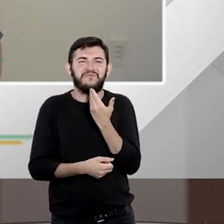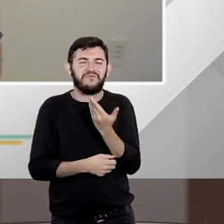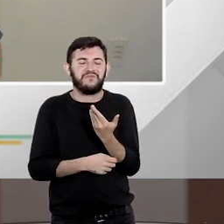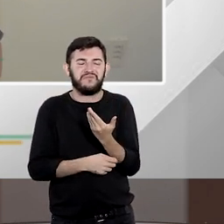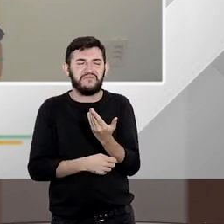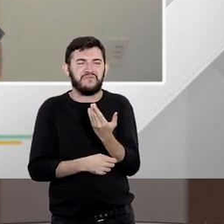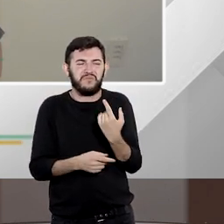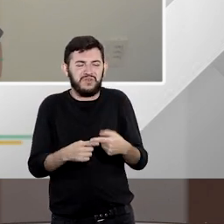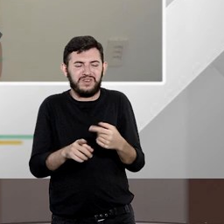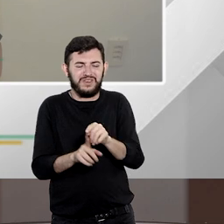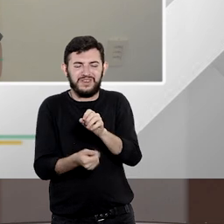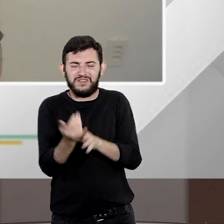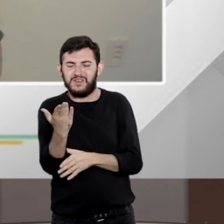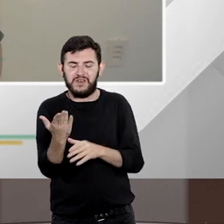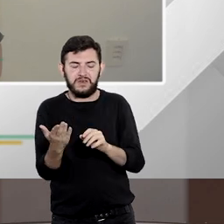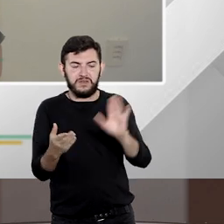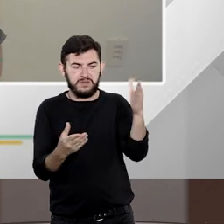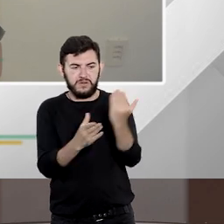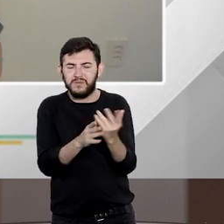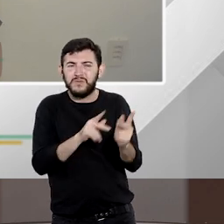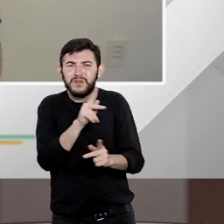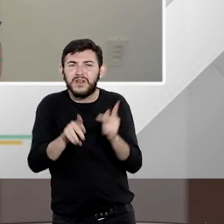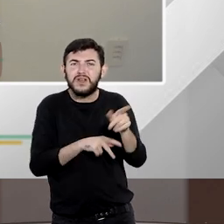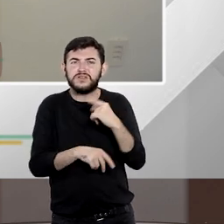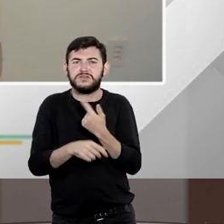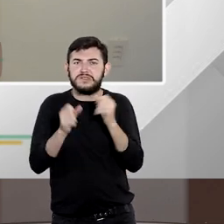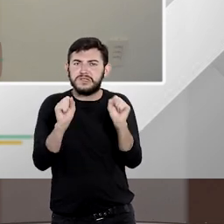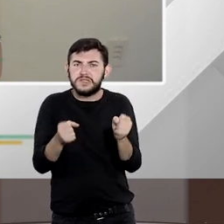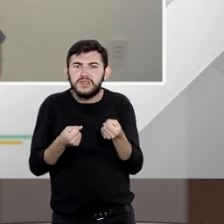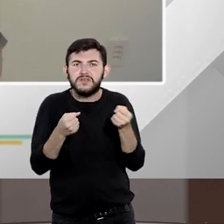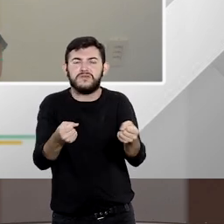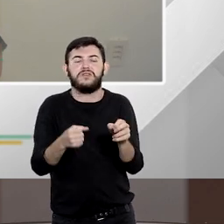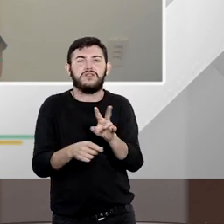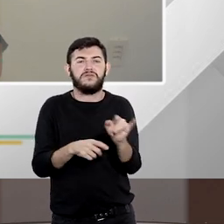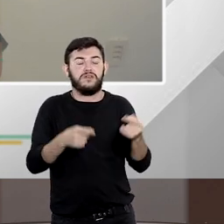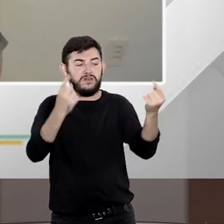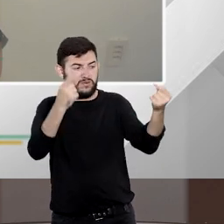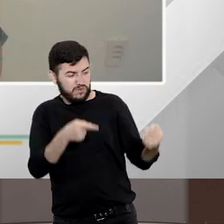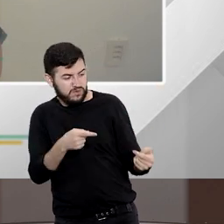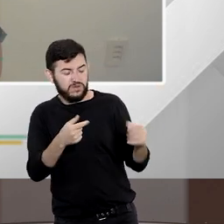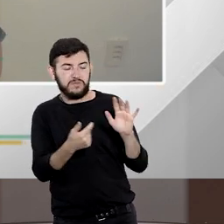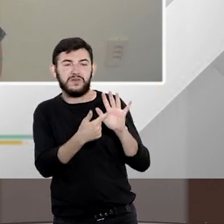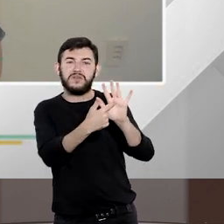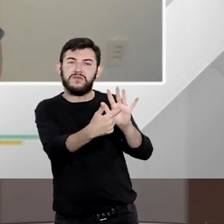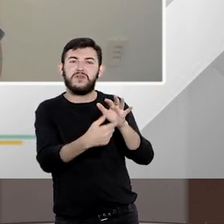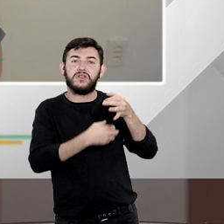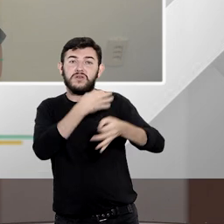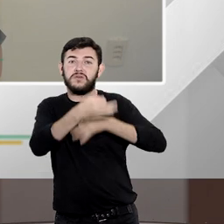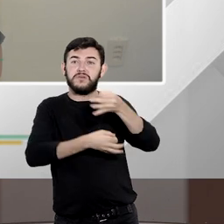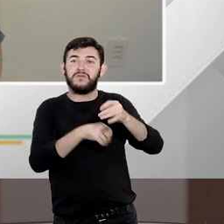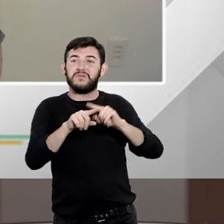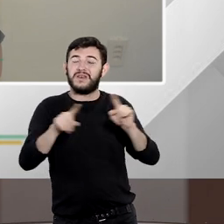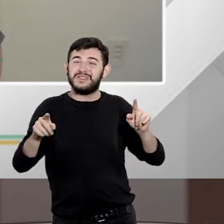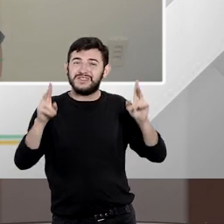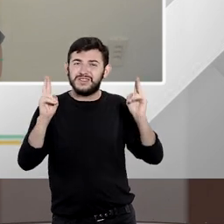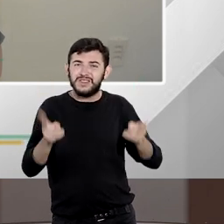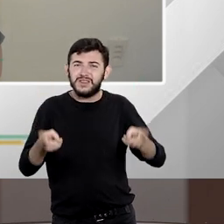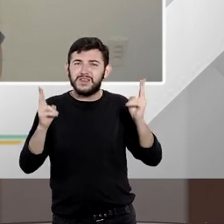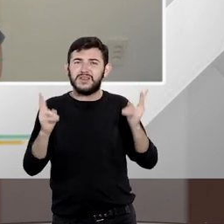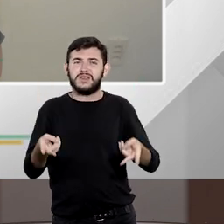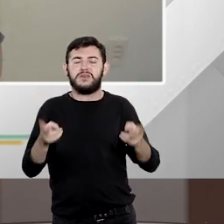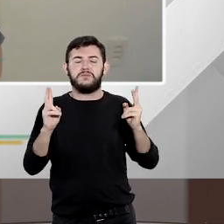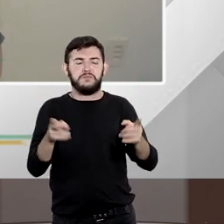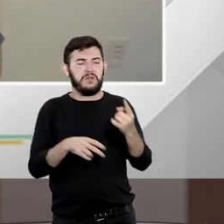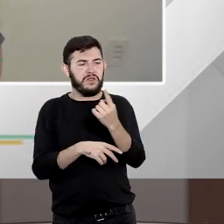ou não a gente vai fazer uma defesa a gente vai vai se contrapor vai apresentar uma contestação e nem sempre a